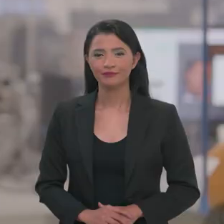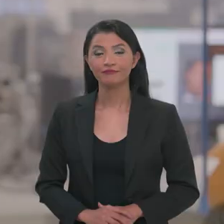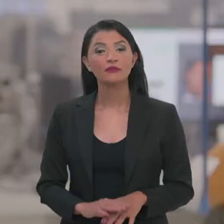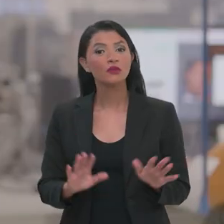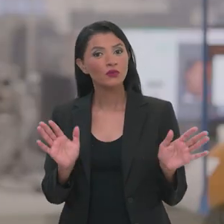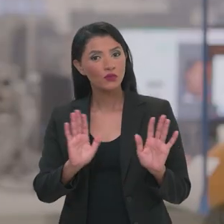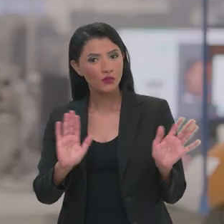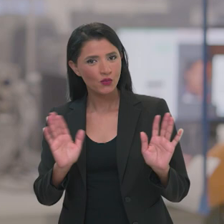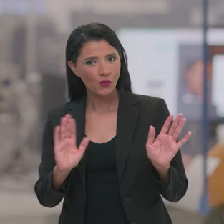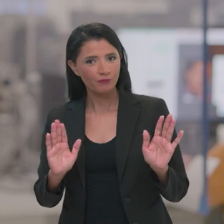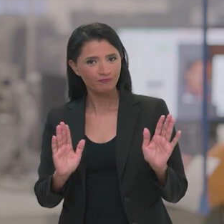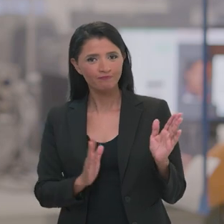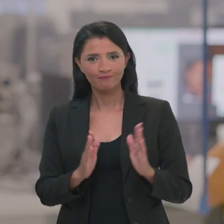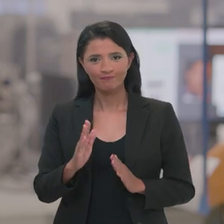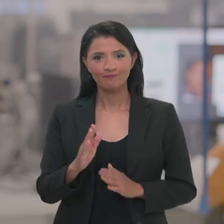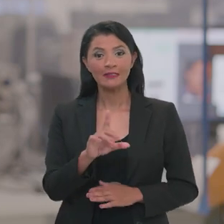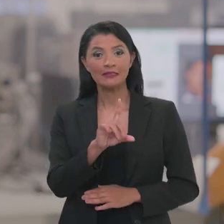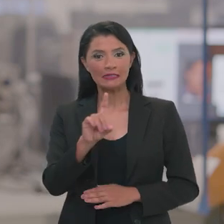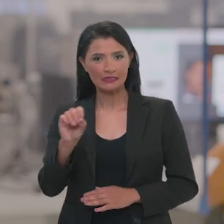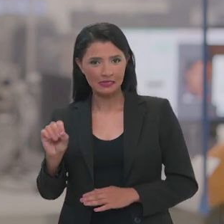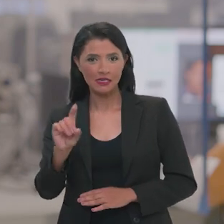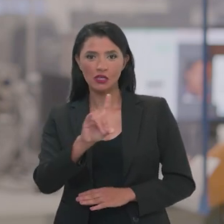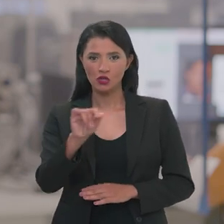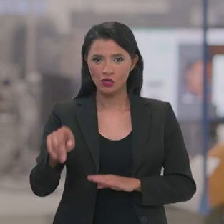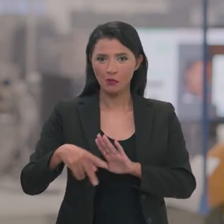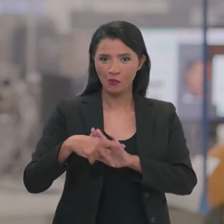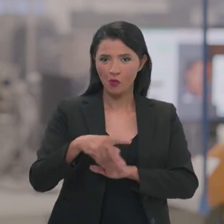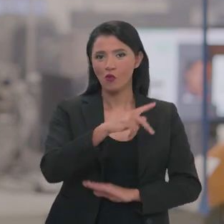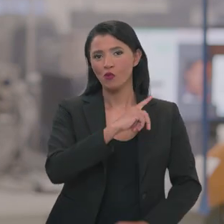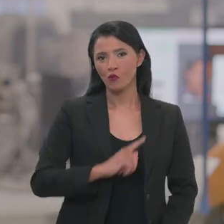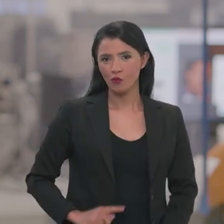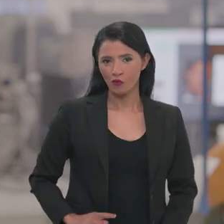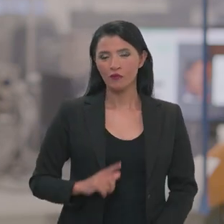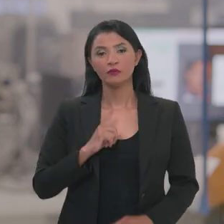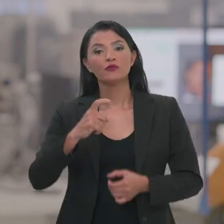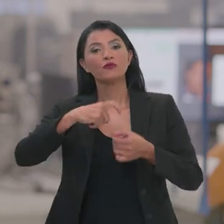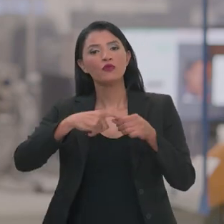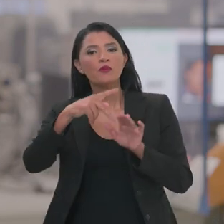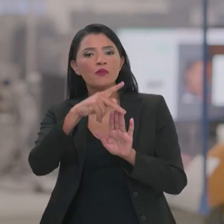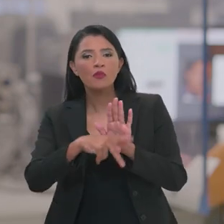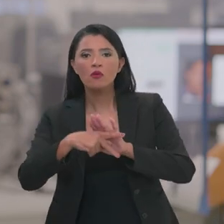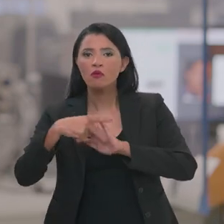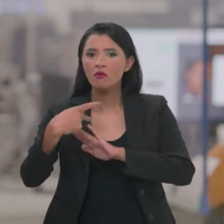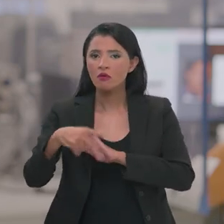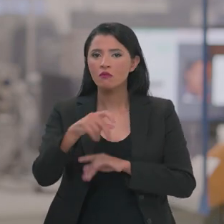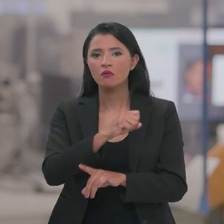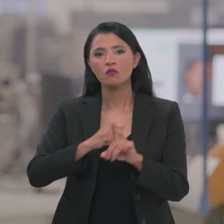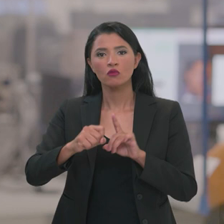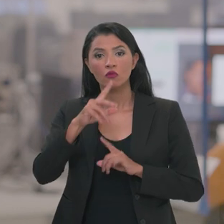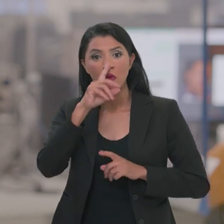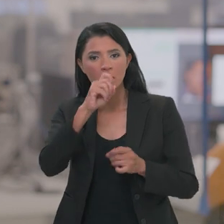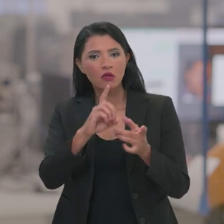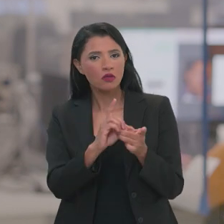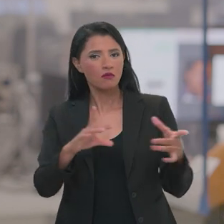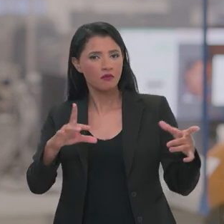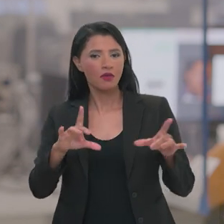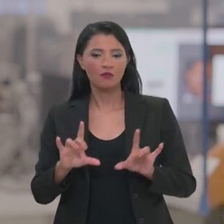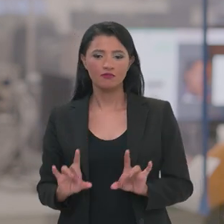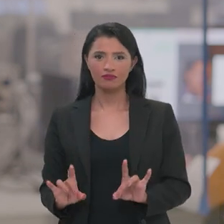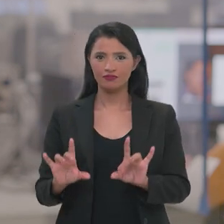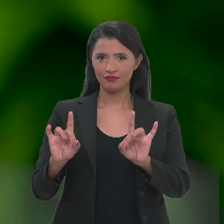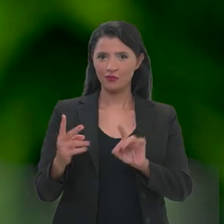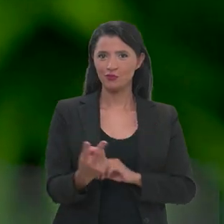Olá, 100 dias de governo e a retomada de programas sociais e o fortalecimento da democracia são